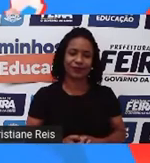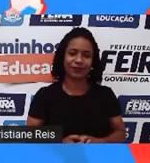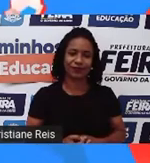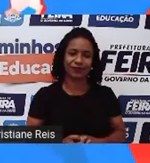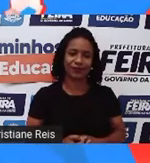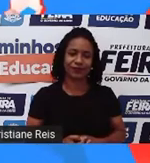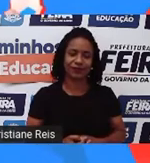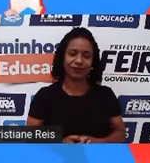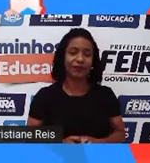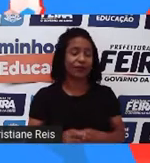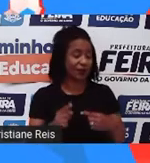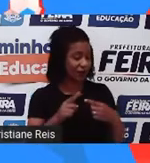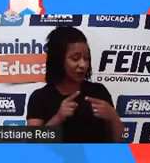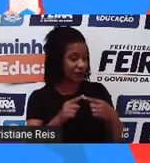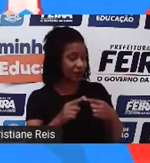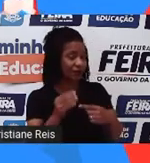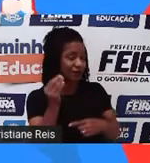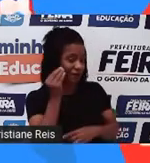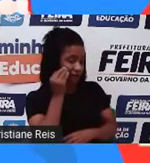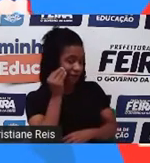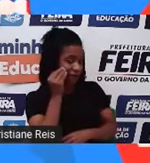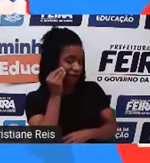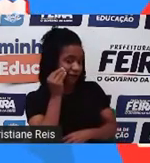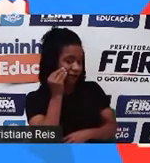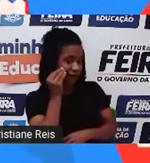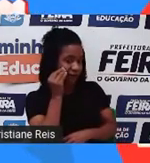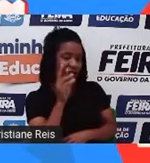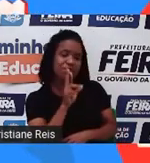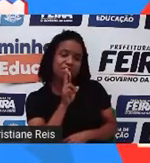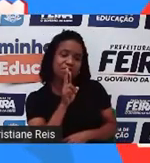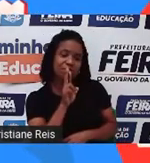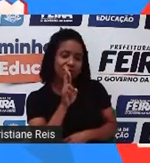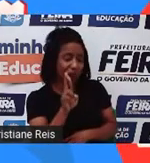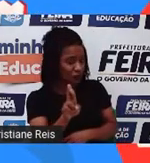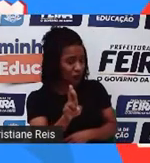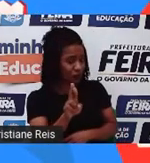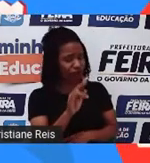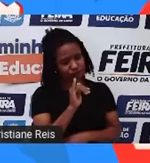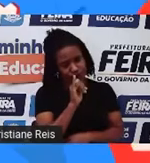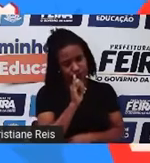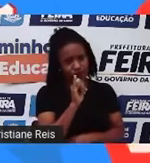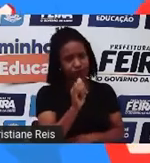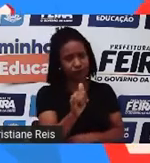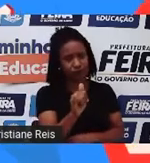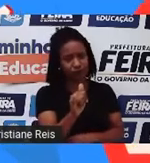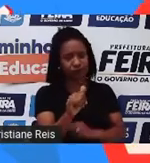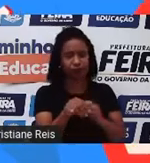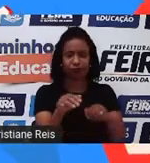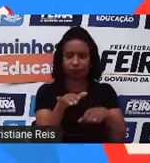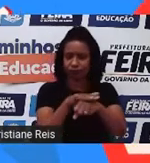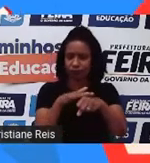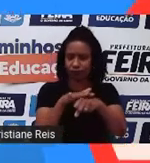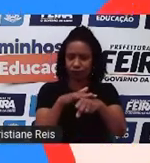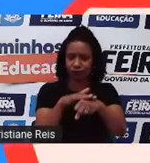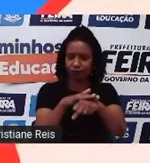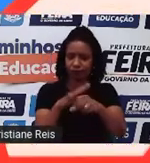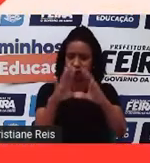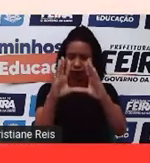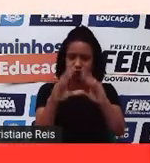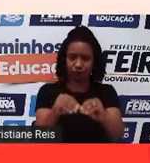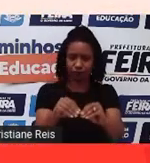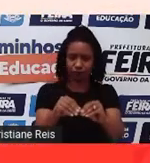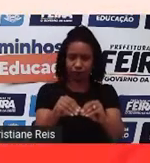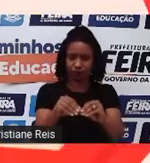Você experimenta responder da melhor maneira que puder e encerrar a conversa? Hum,